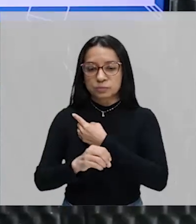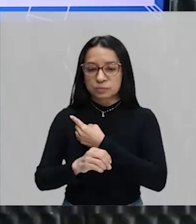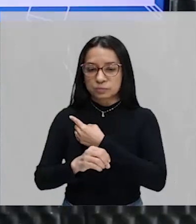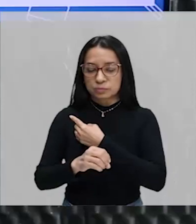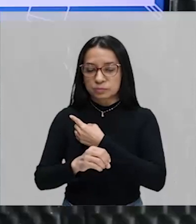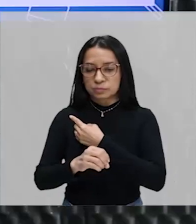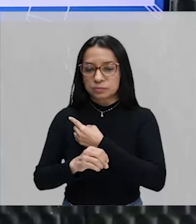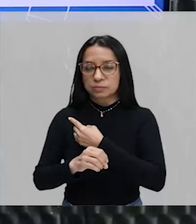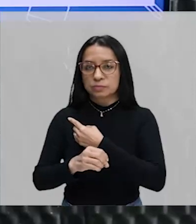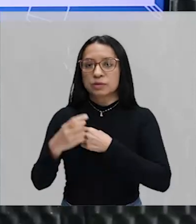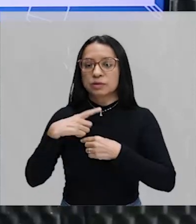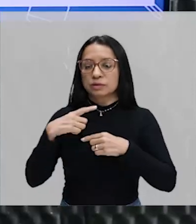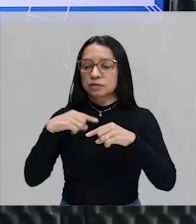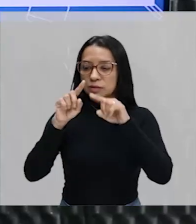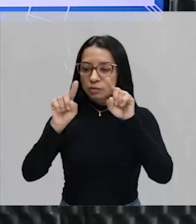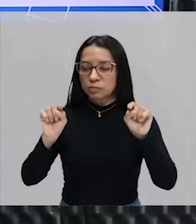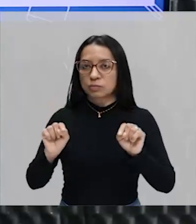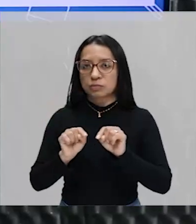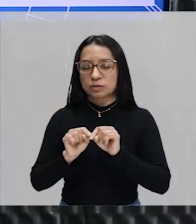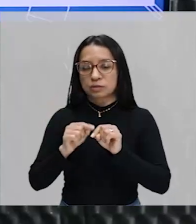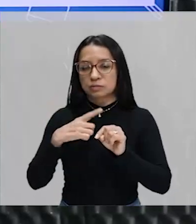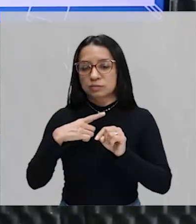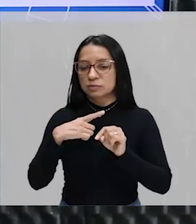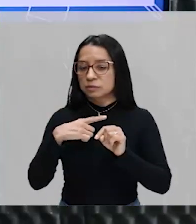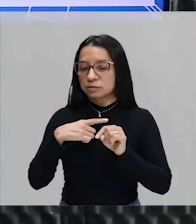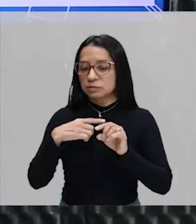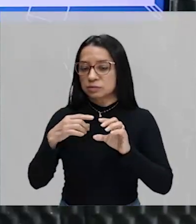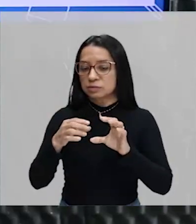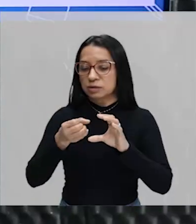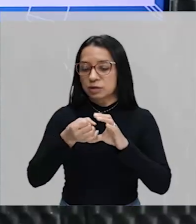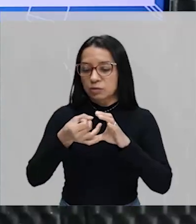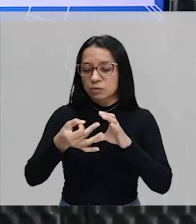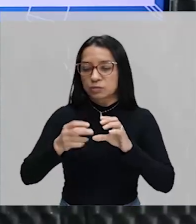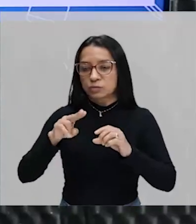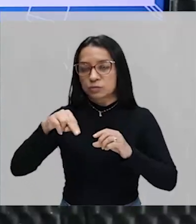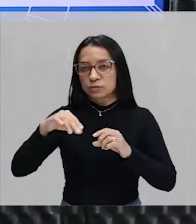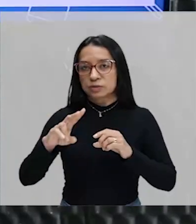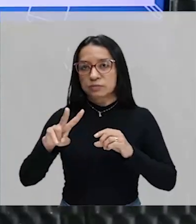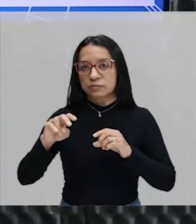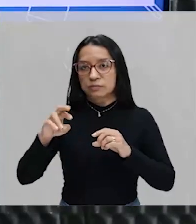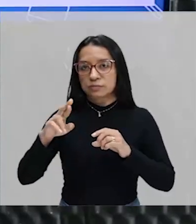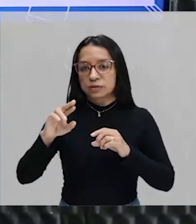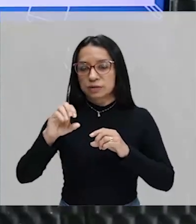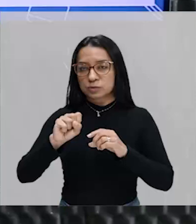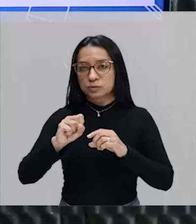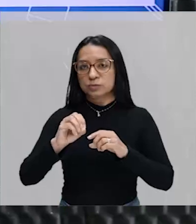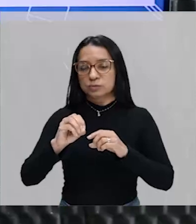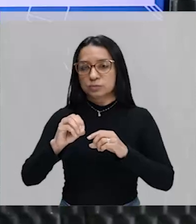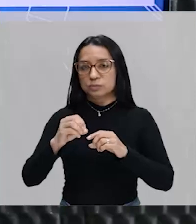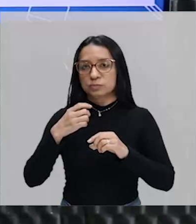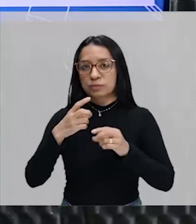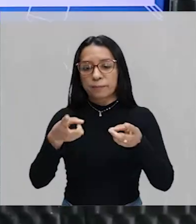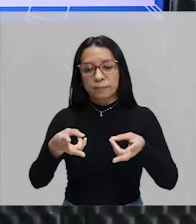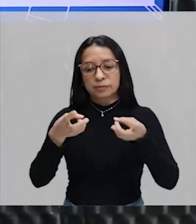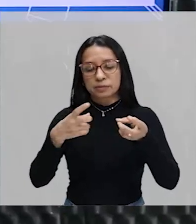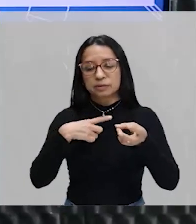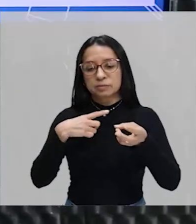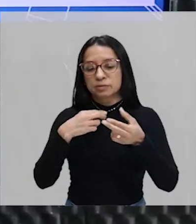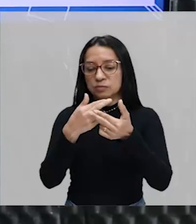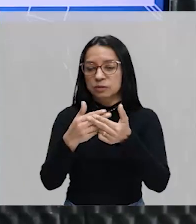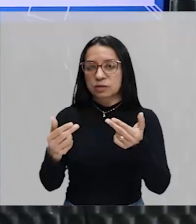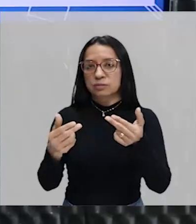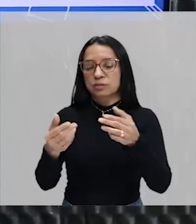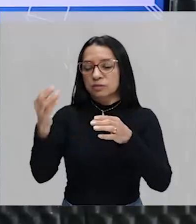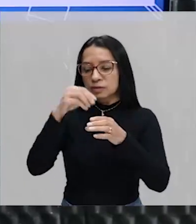o retângulo que tem o conjunto universo, né? Ele é o conjunto universo. É para que você perceba que, além dos elementos que fazem